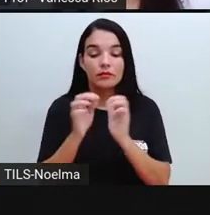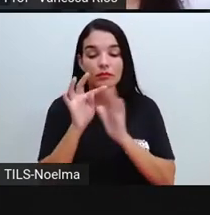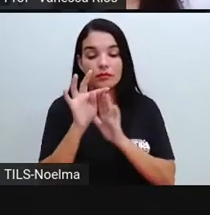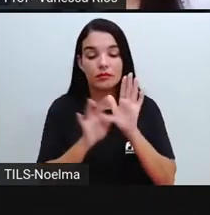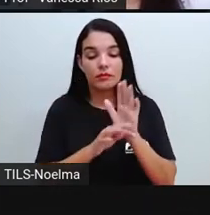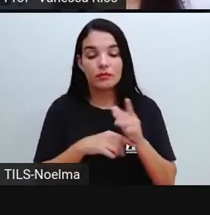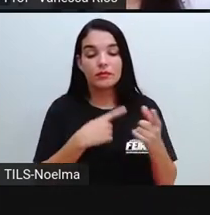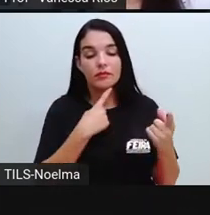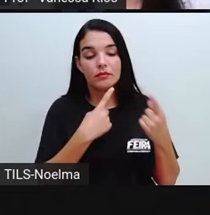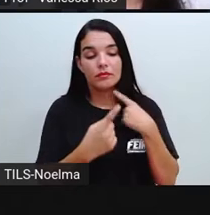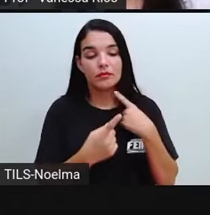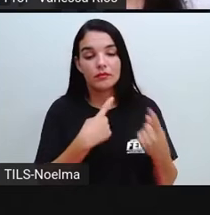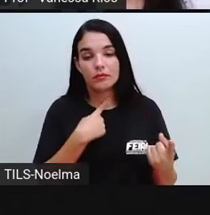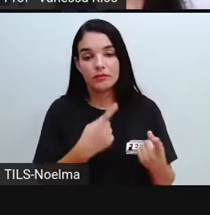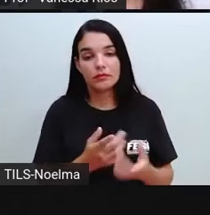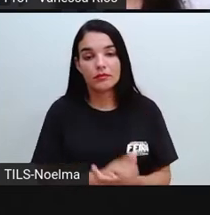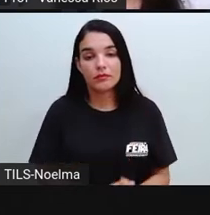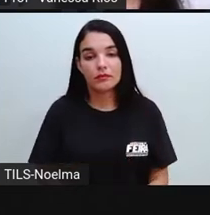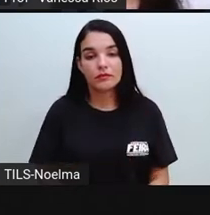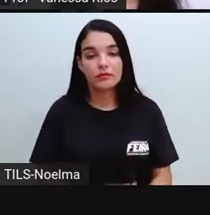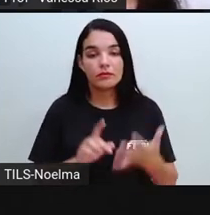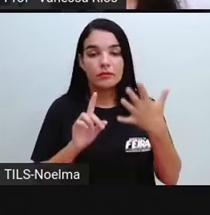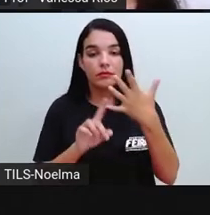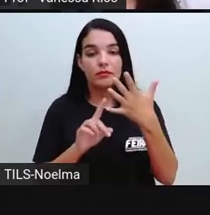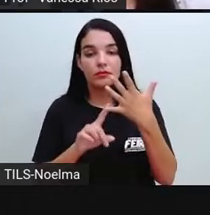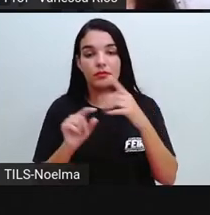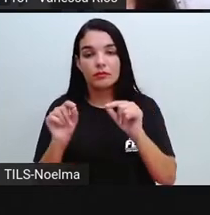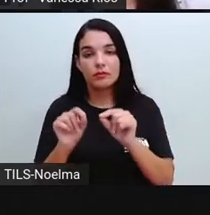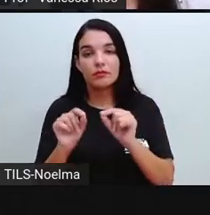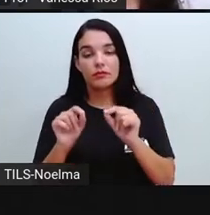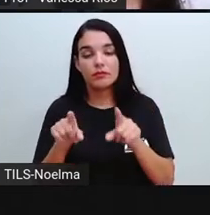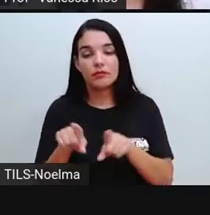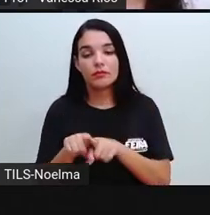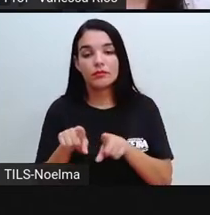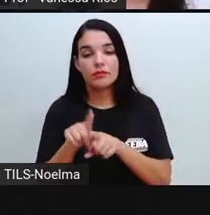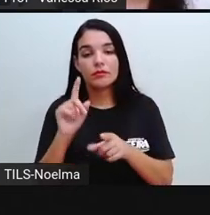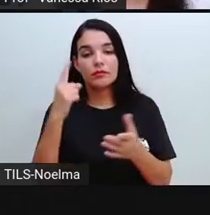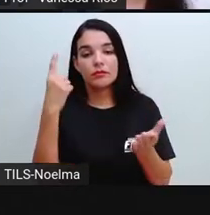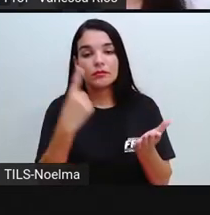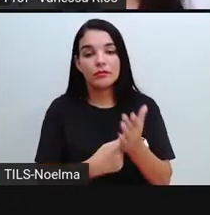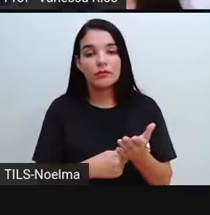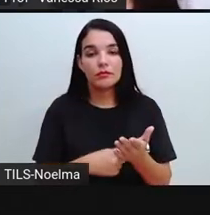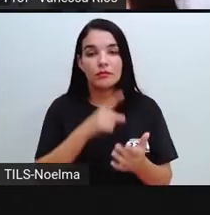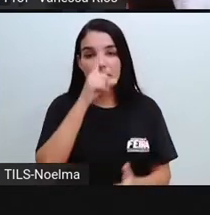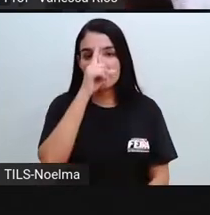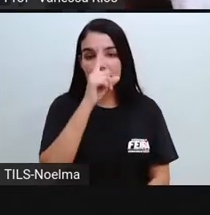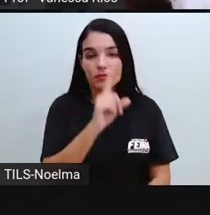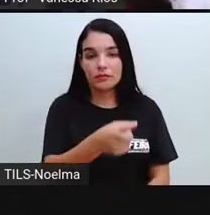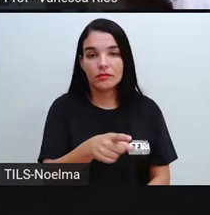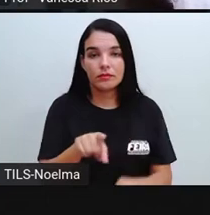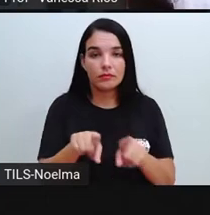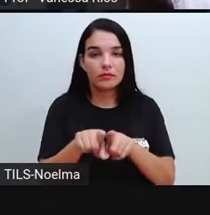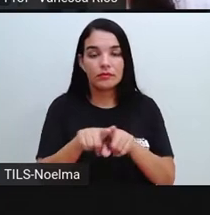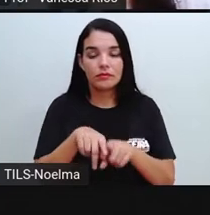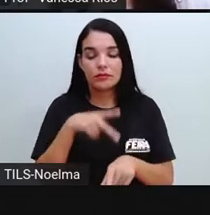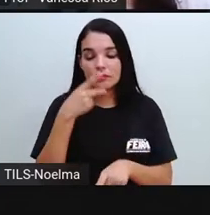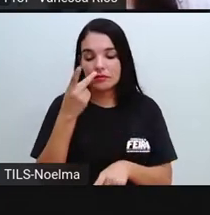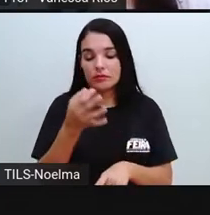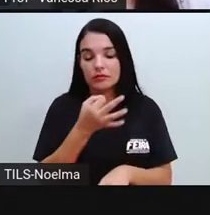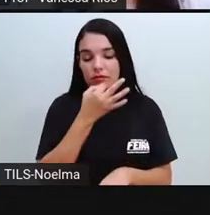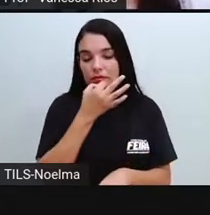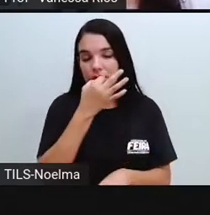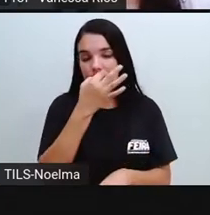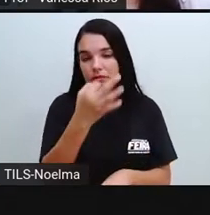é a entrevista. Além disso, vai ter marca do discurso direto e da subjetividade. Discurso